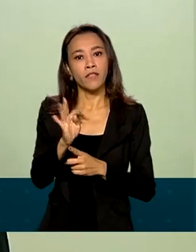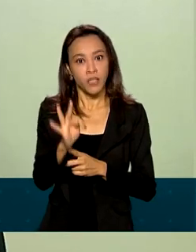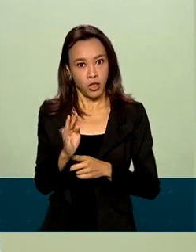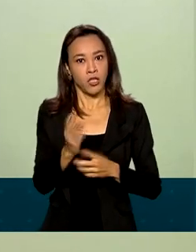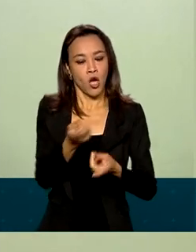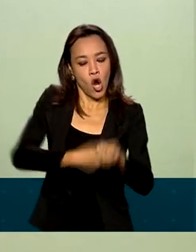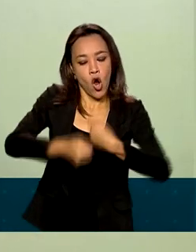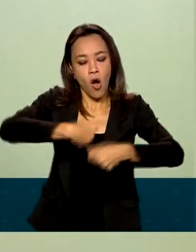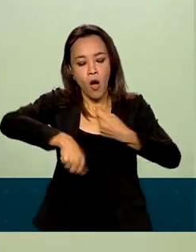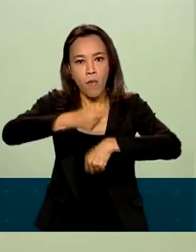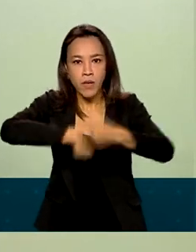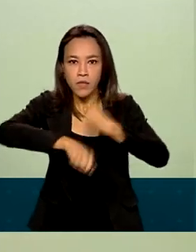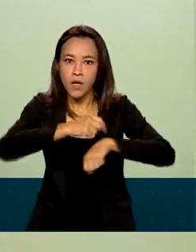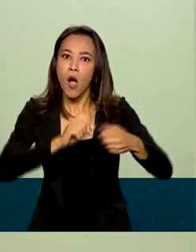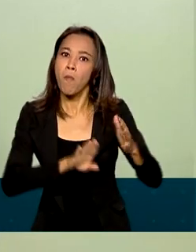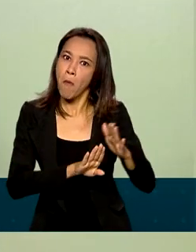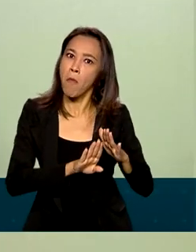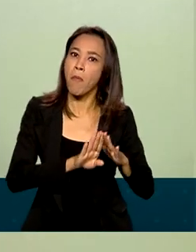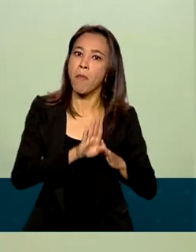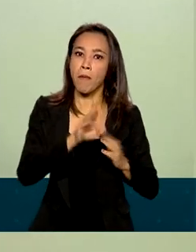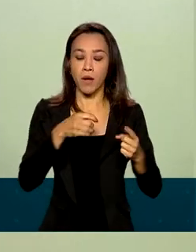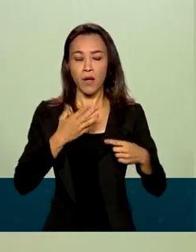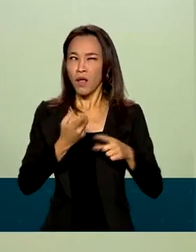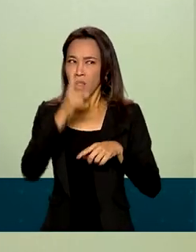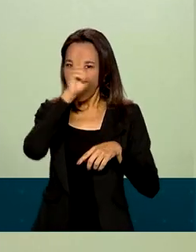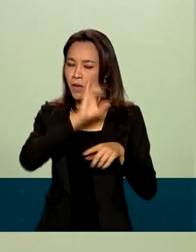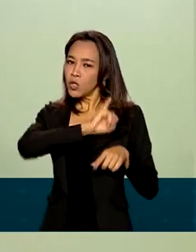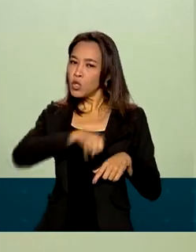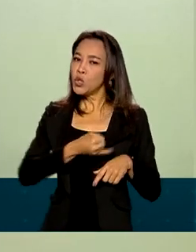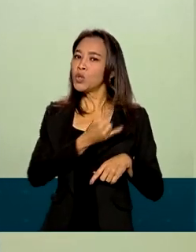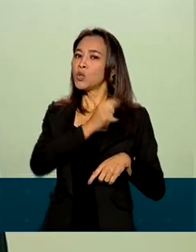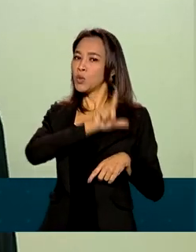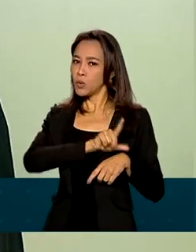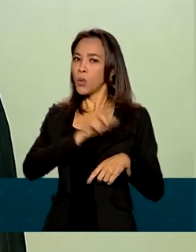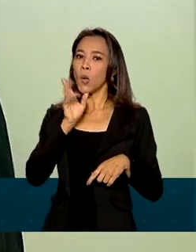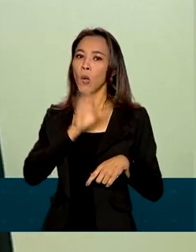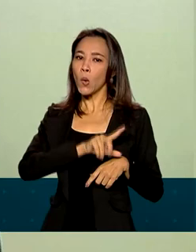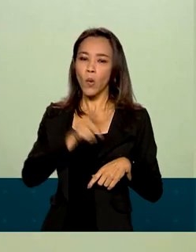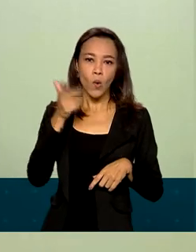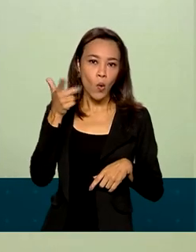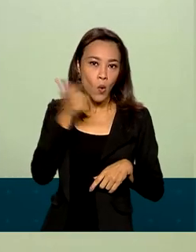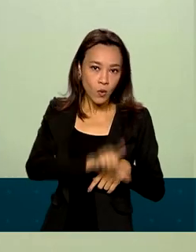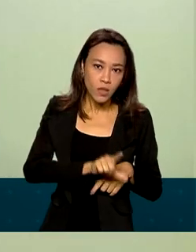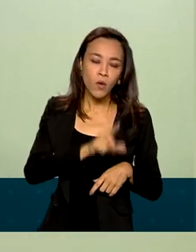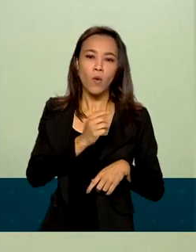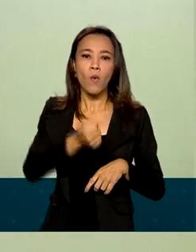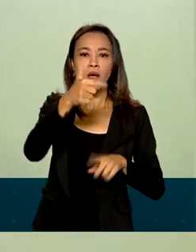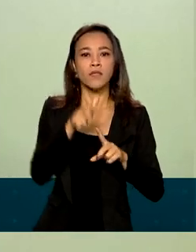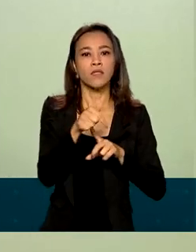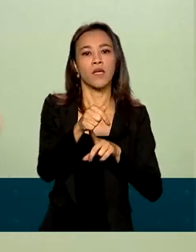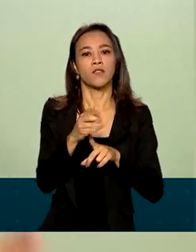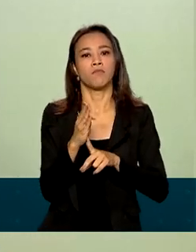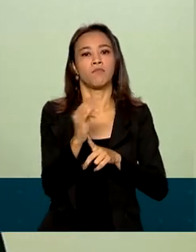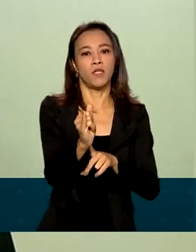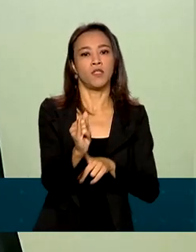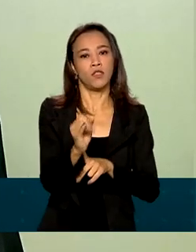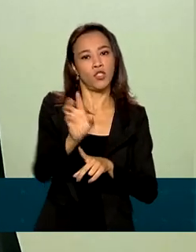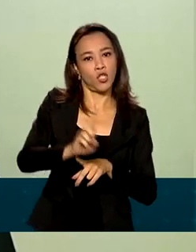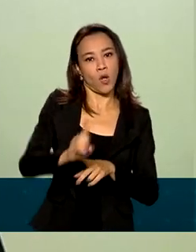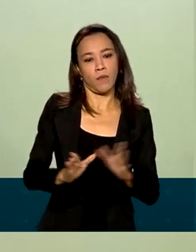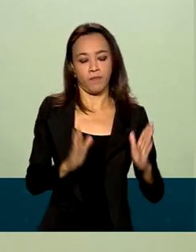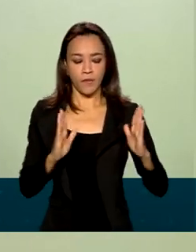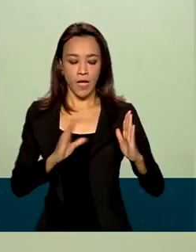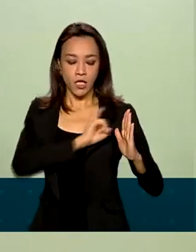ideia da dimensão desse superávit, no mês de julho apenas, o superávit alcançou quase 7 bilhões de dólares. Entre